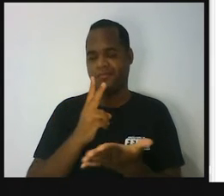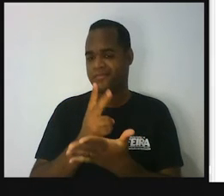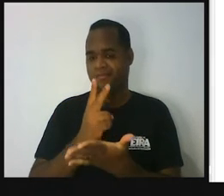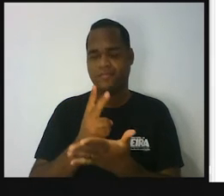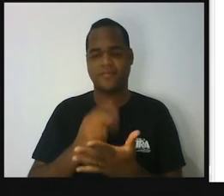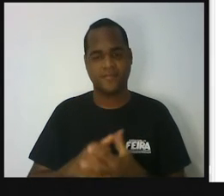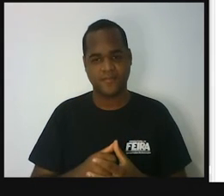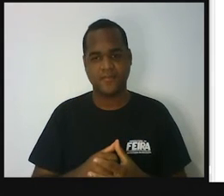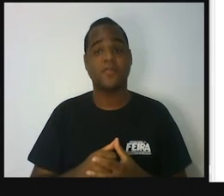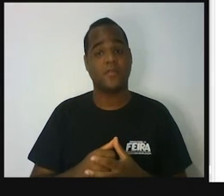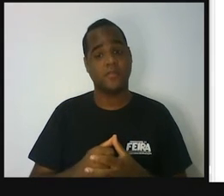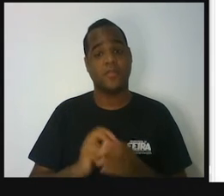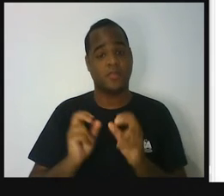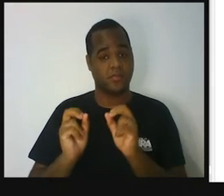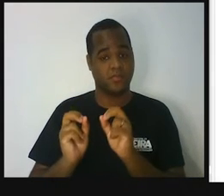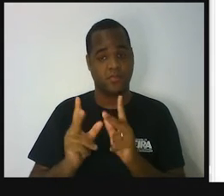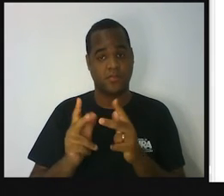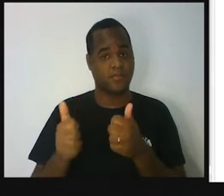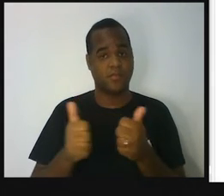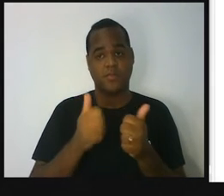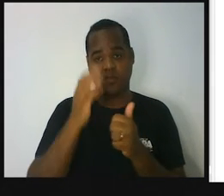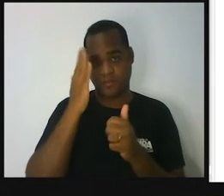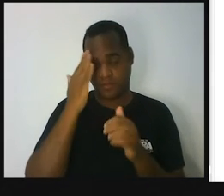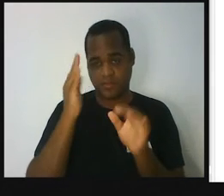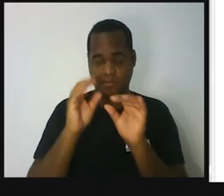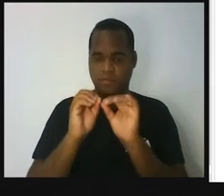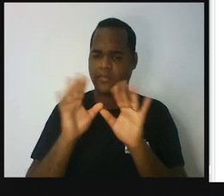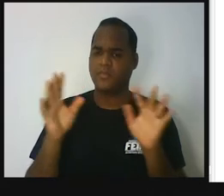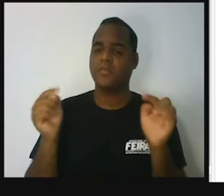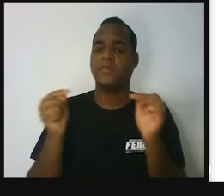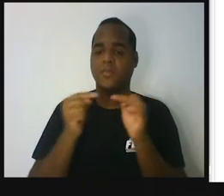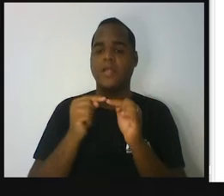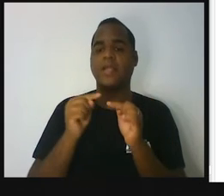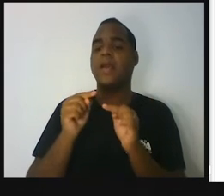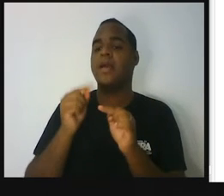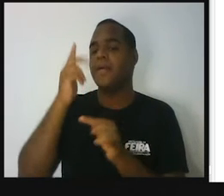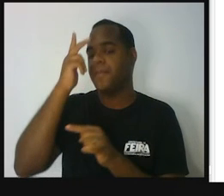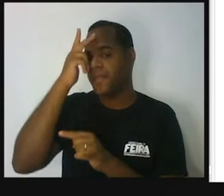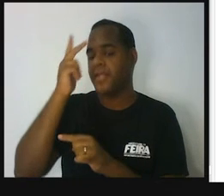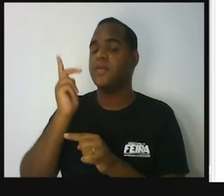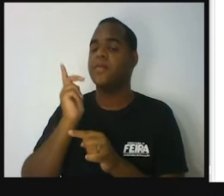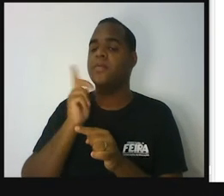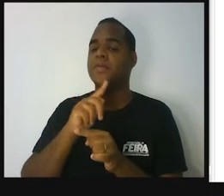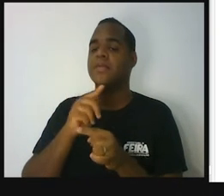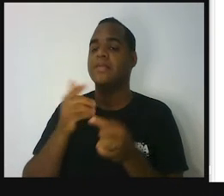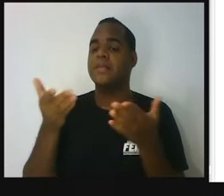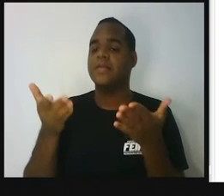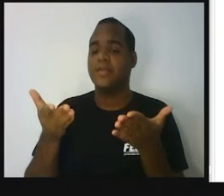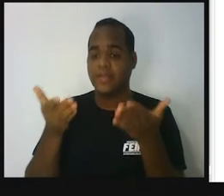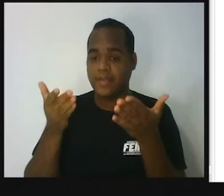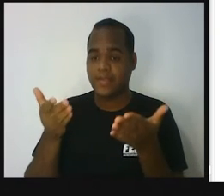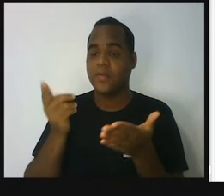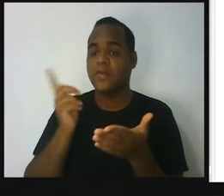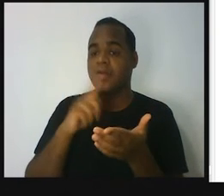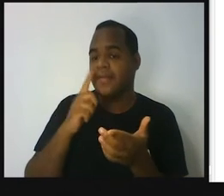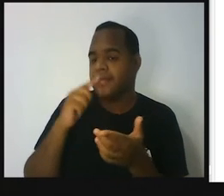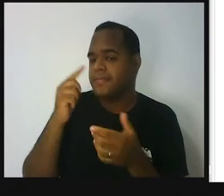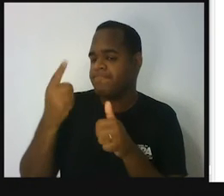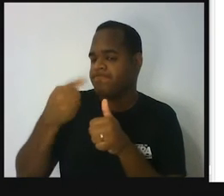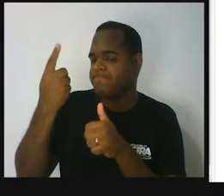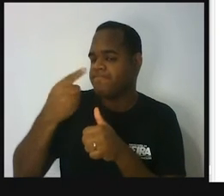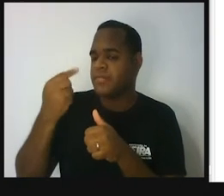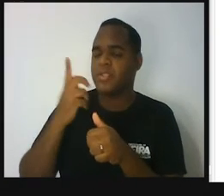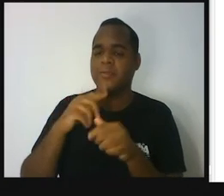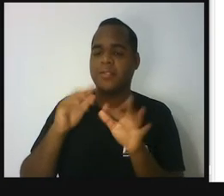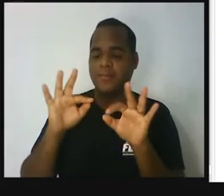entendendo. Isso aí? Beleza. Ganha a partida aquele que primeiro levar o peão até a casa